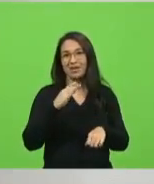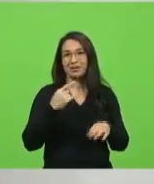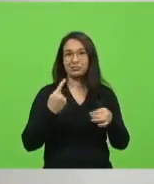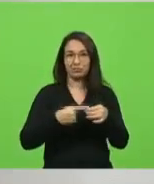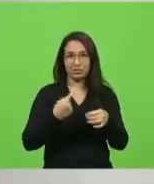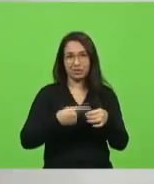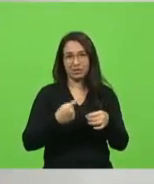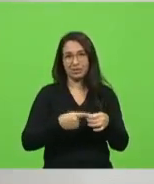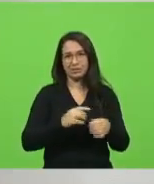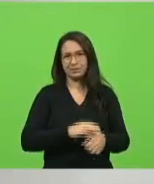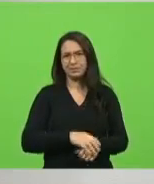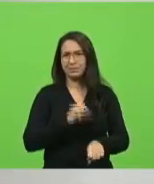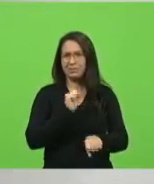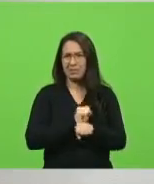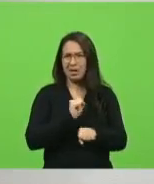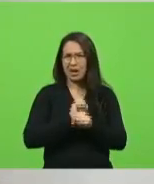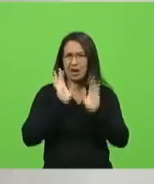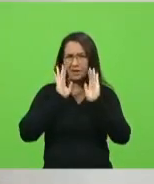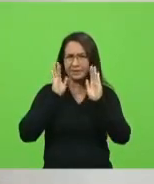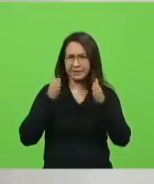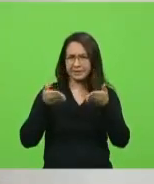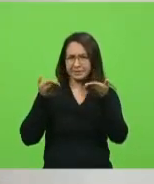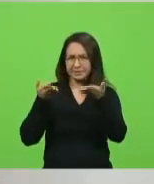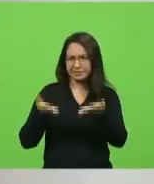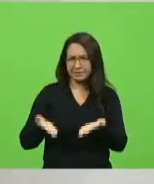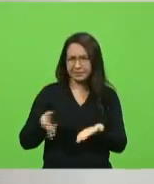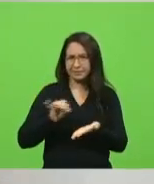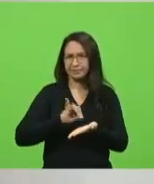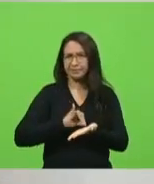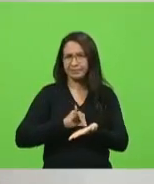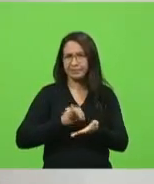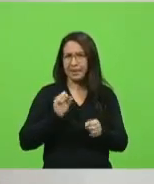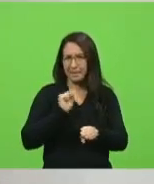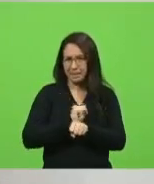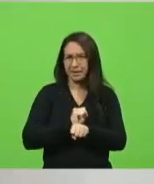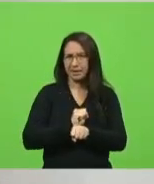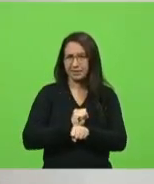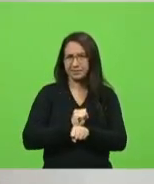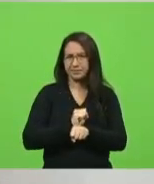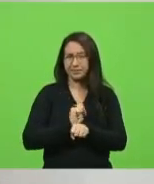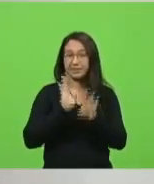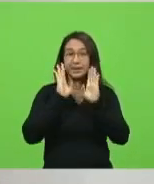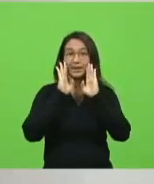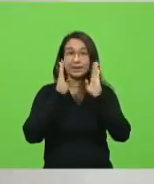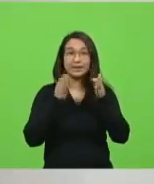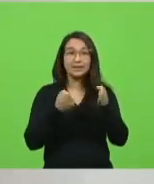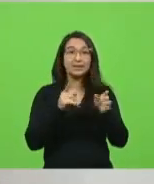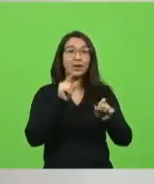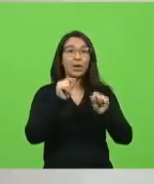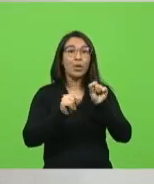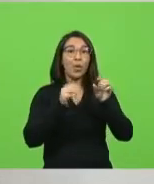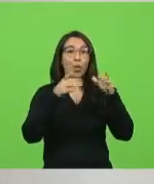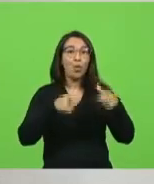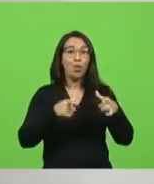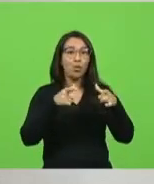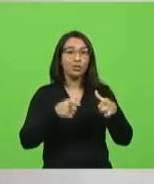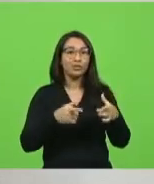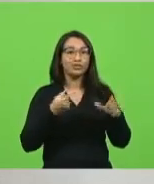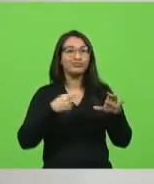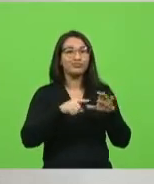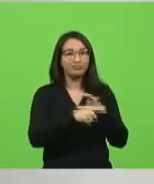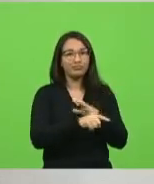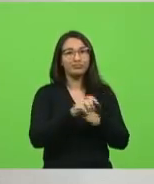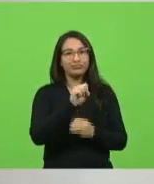parar de olhar um pouquinho para a capital, senhores deputados, e olhar um pouco mais para o interior de Santa Catarina, que é lá